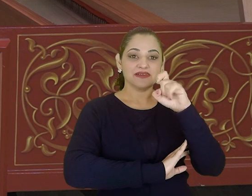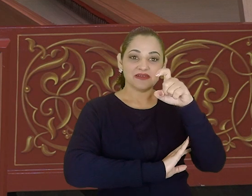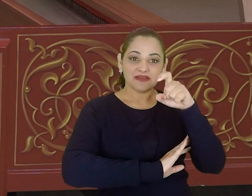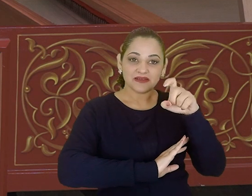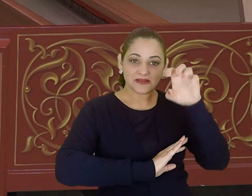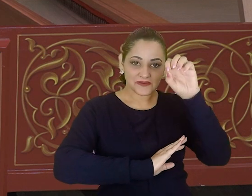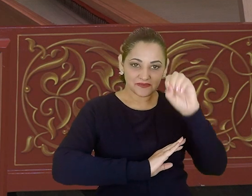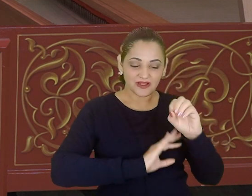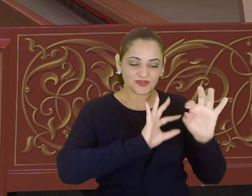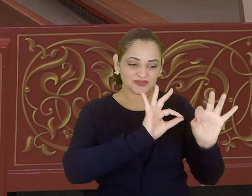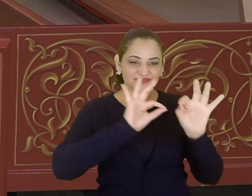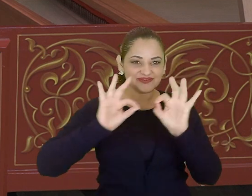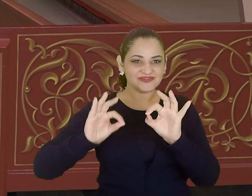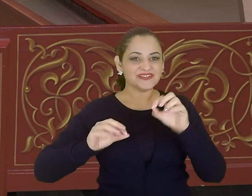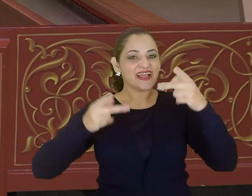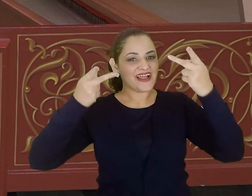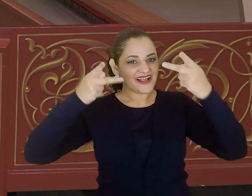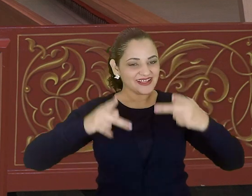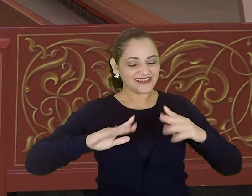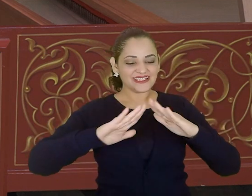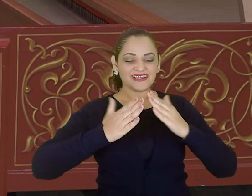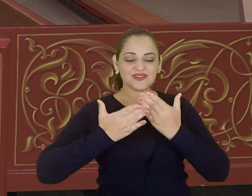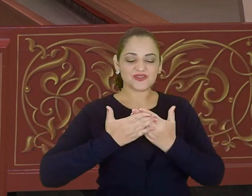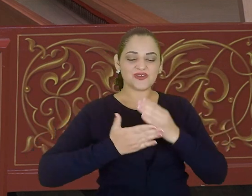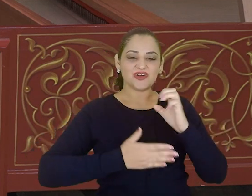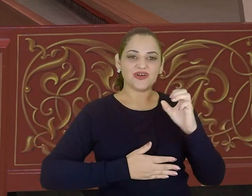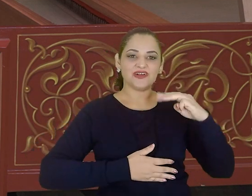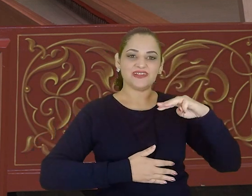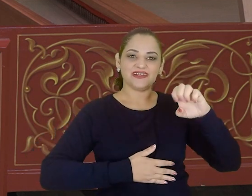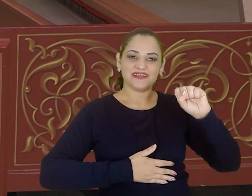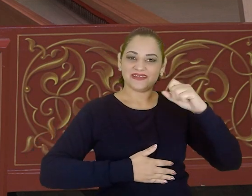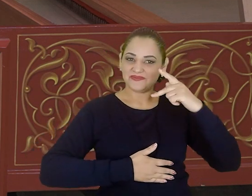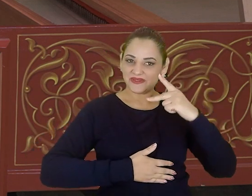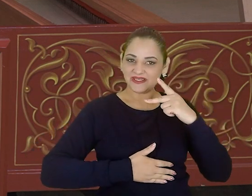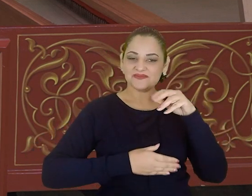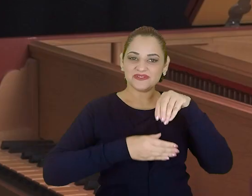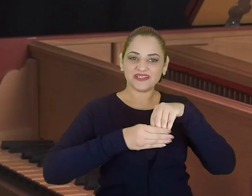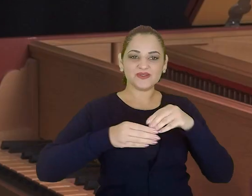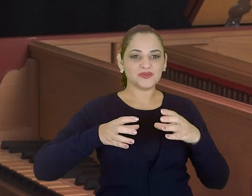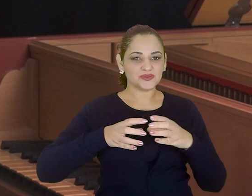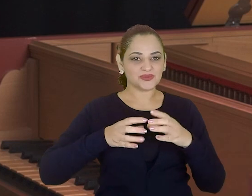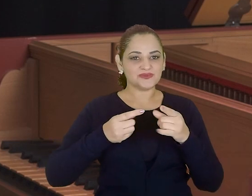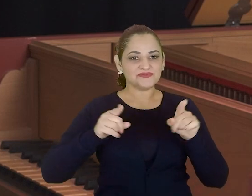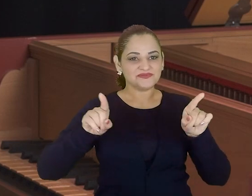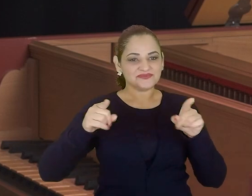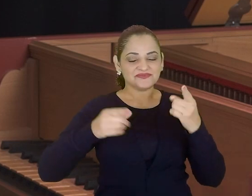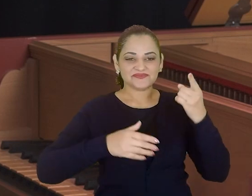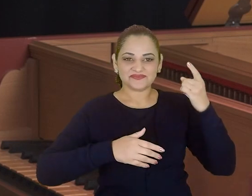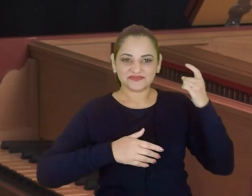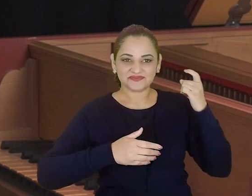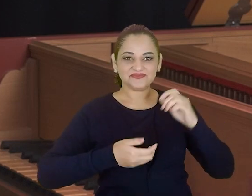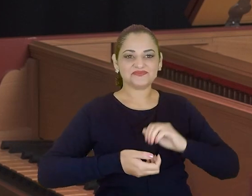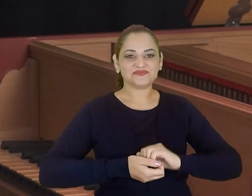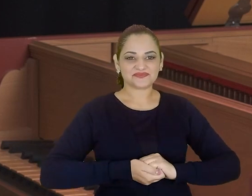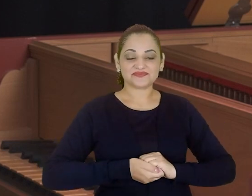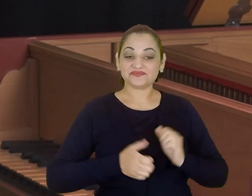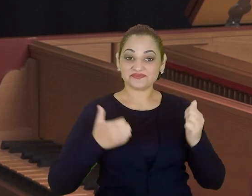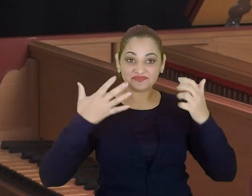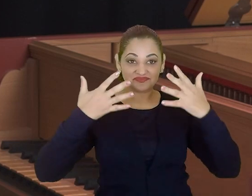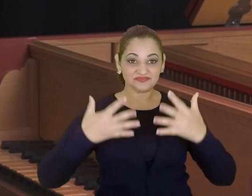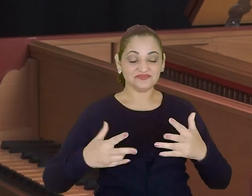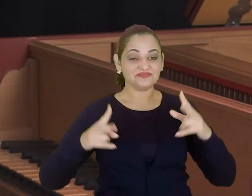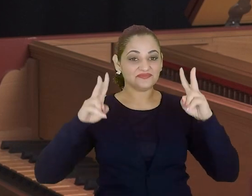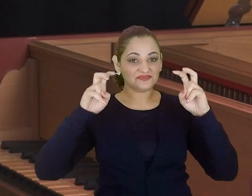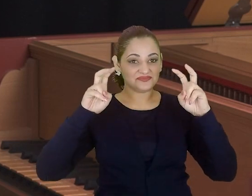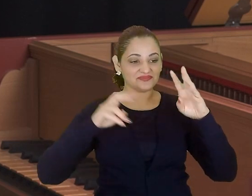dentro do núcleo de música antiga. Hoje eu vou falar um pouquinho sobre o baixo contínuo. O baixo contínuo é uma linha de